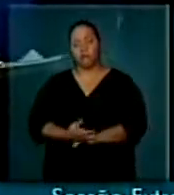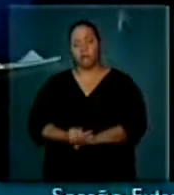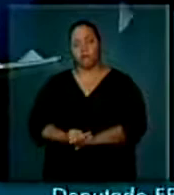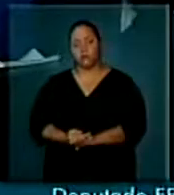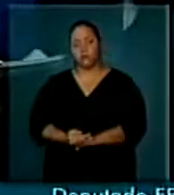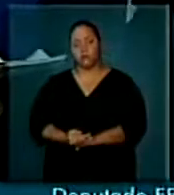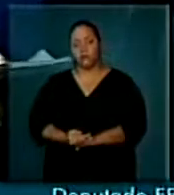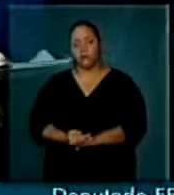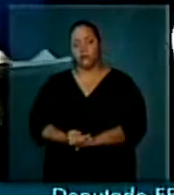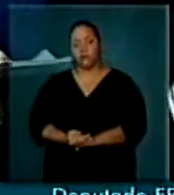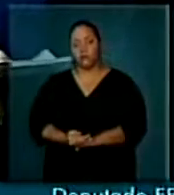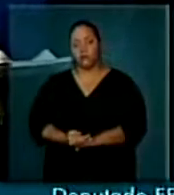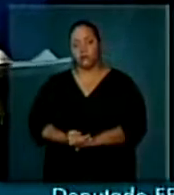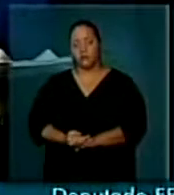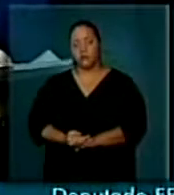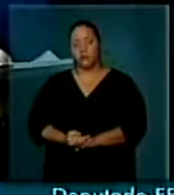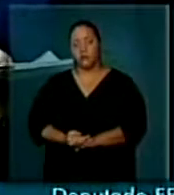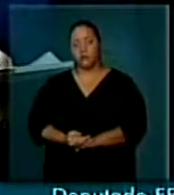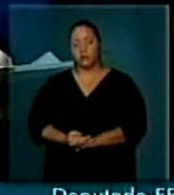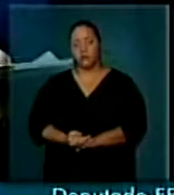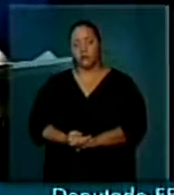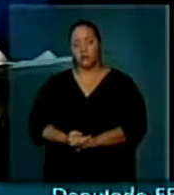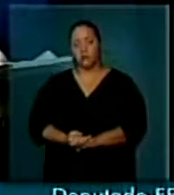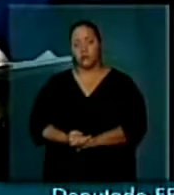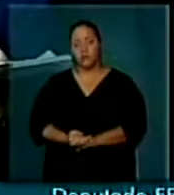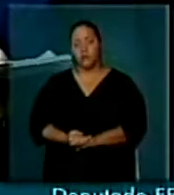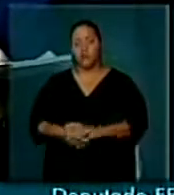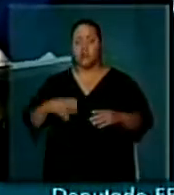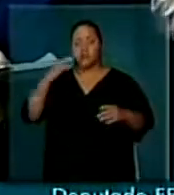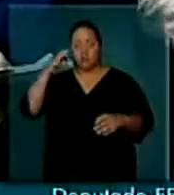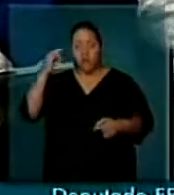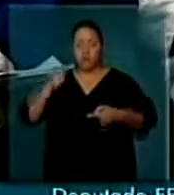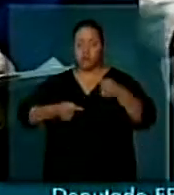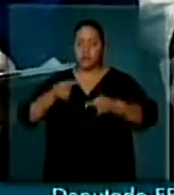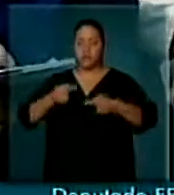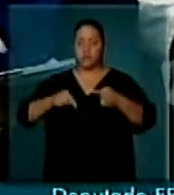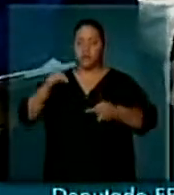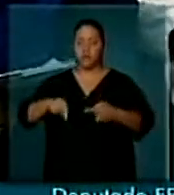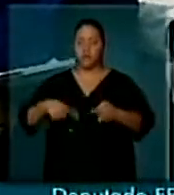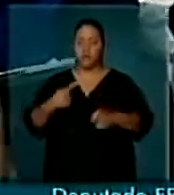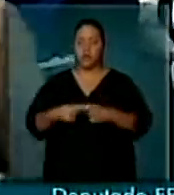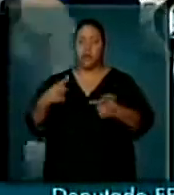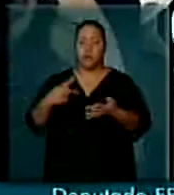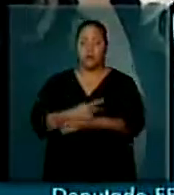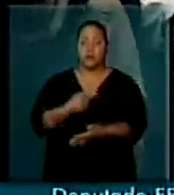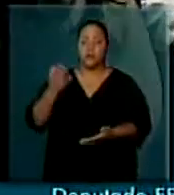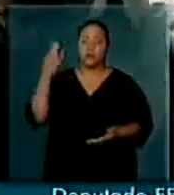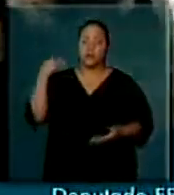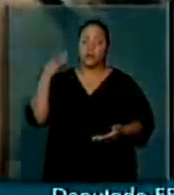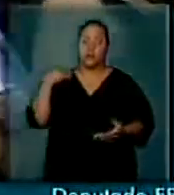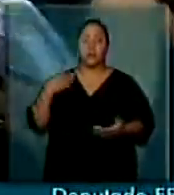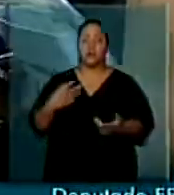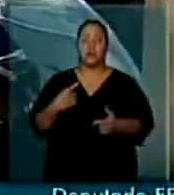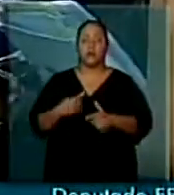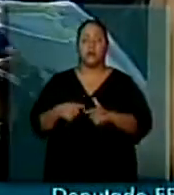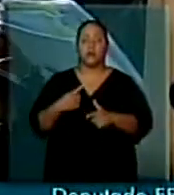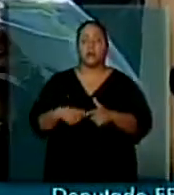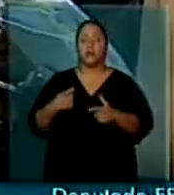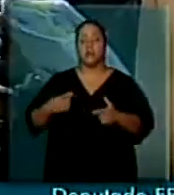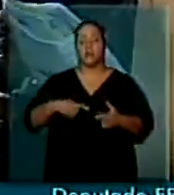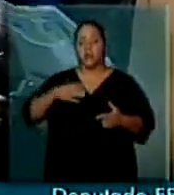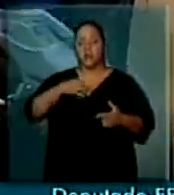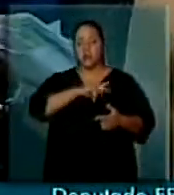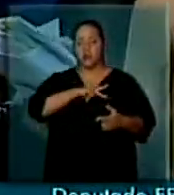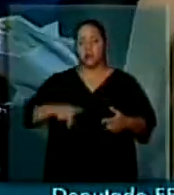incidente que aconteceu recentemente em Cuba por ocasião da visita do presidente